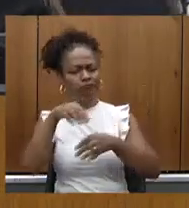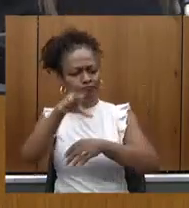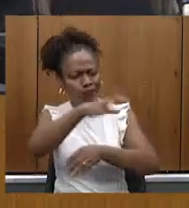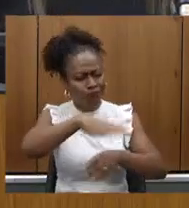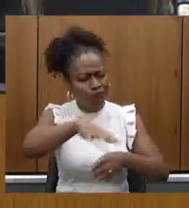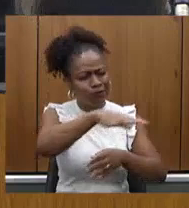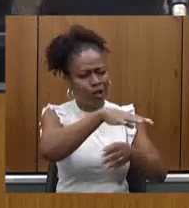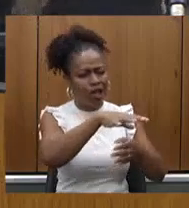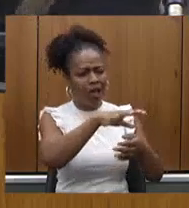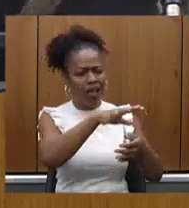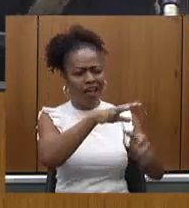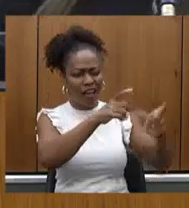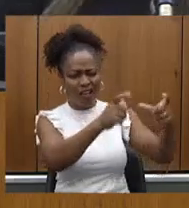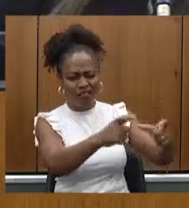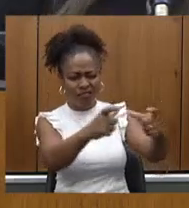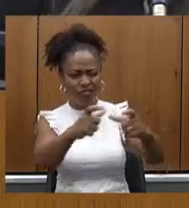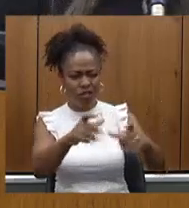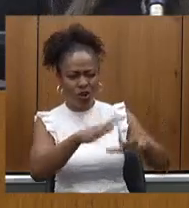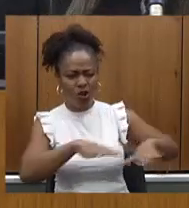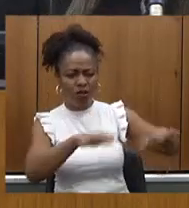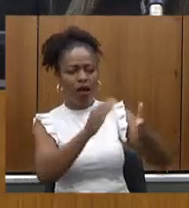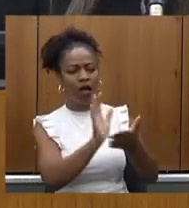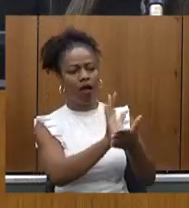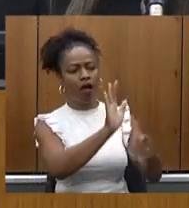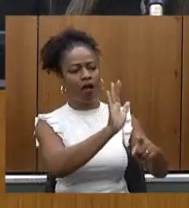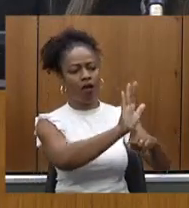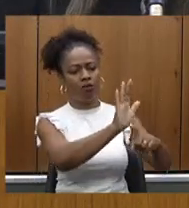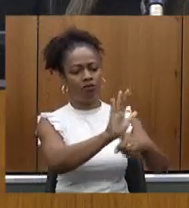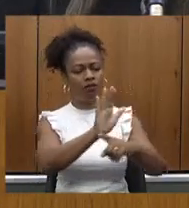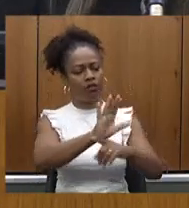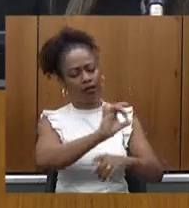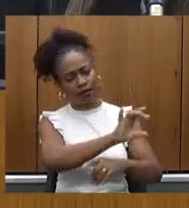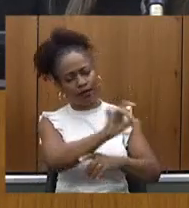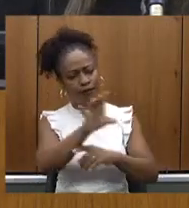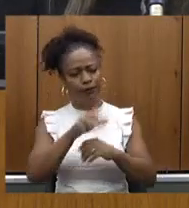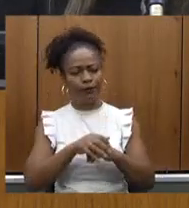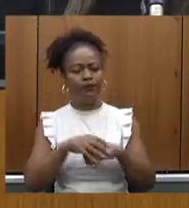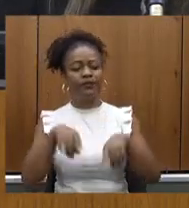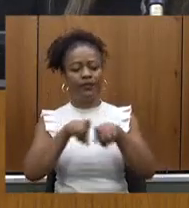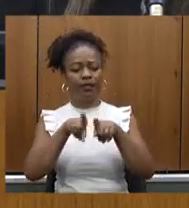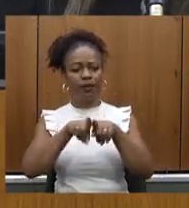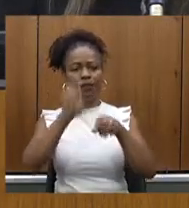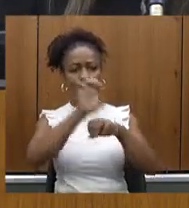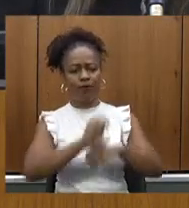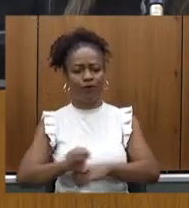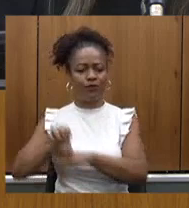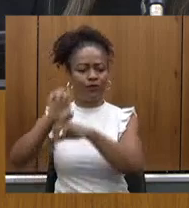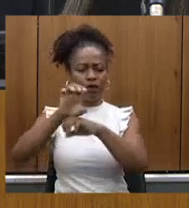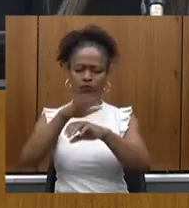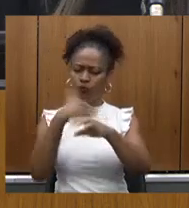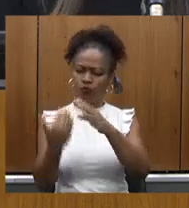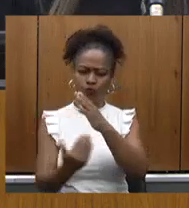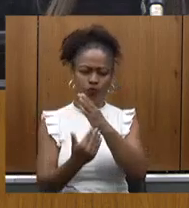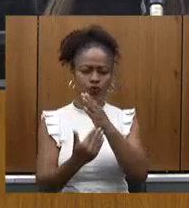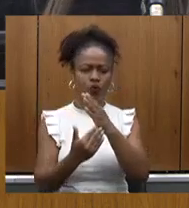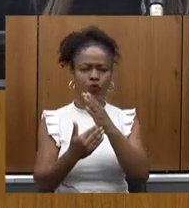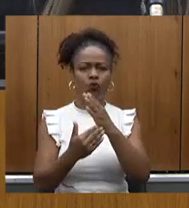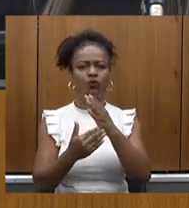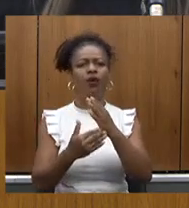Jequitinhonha. Teremos também aí no Estado, como um todo, cobertura do SAMU